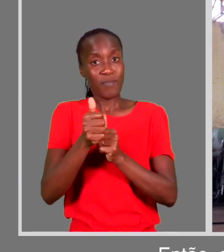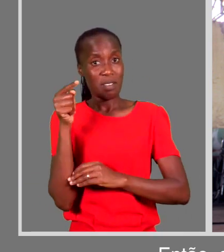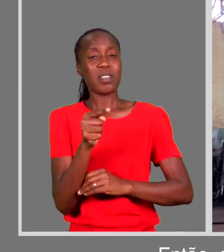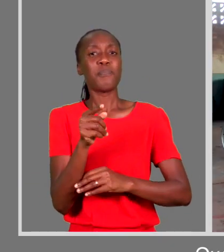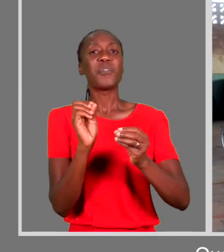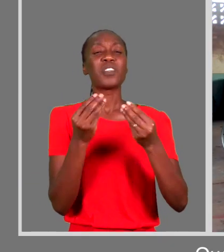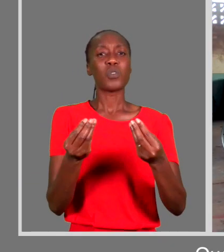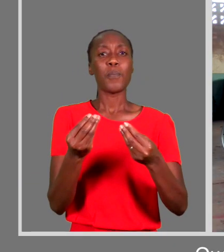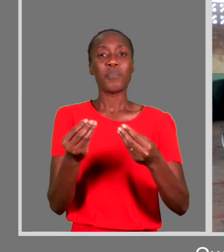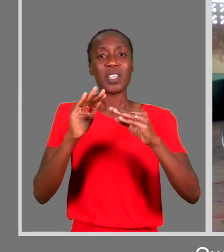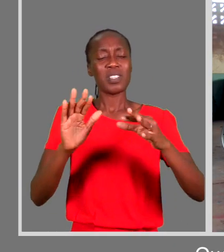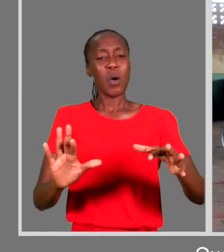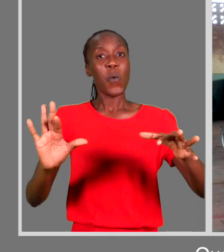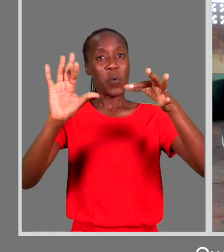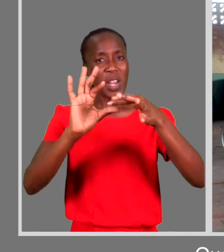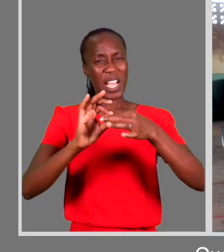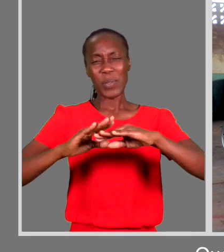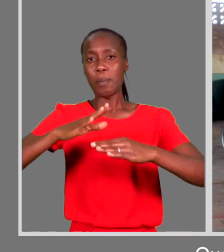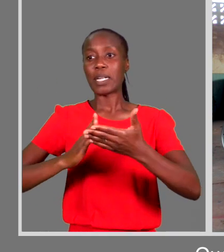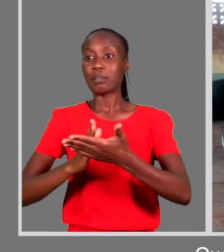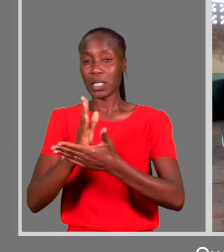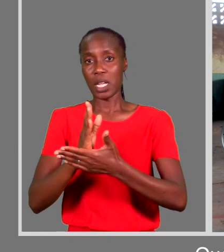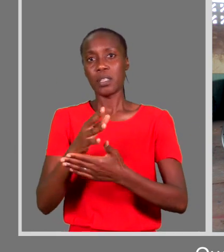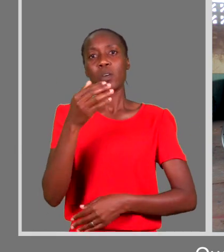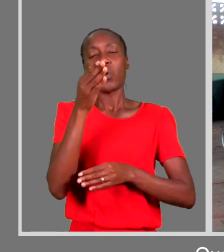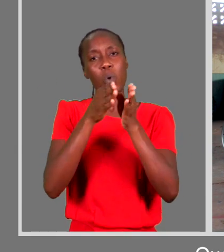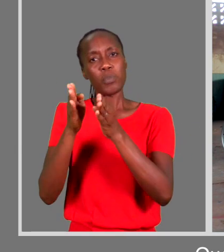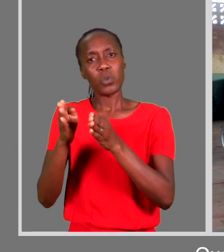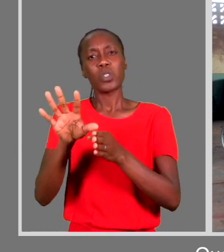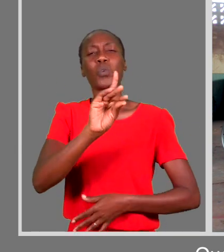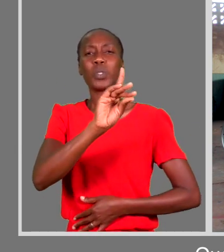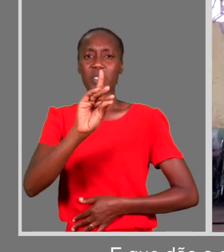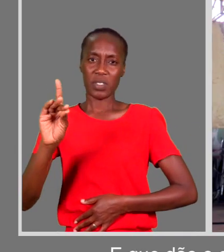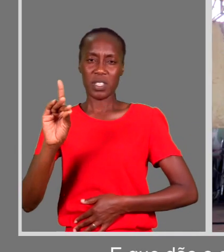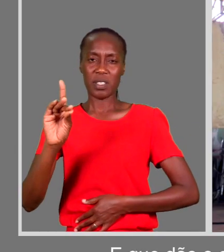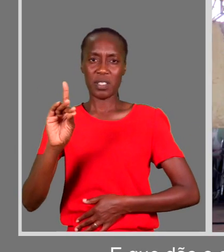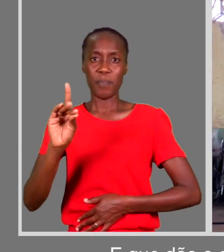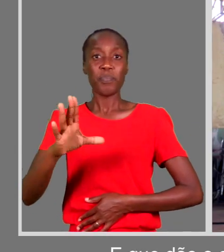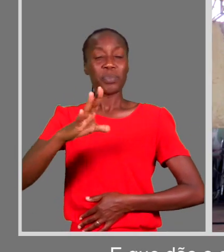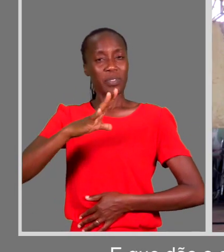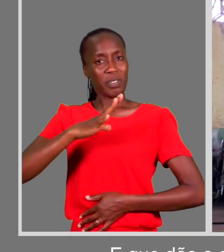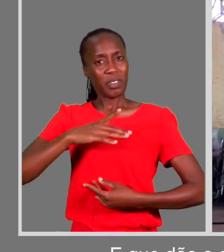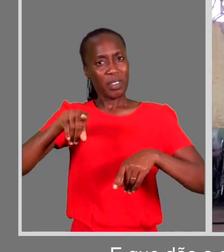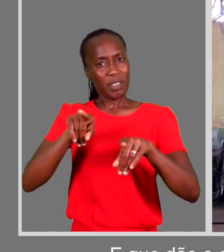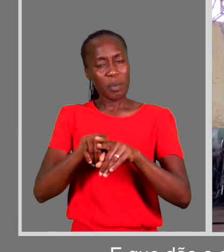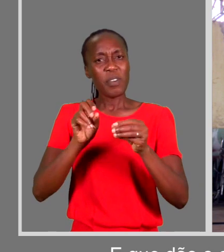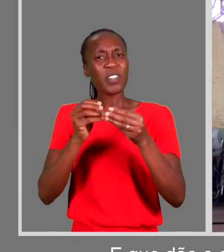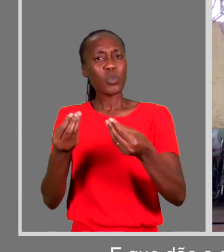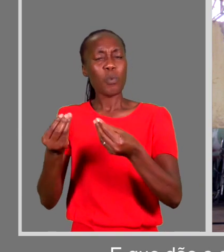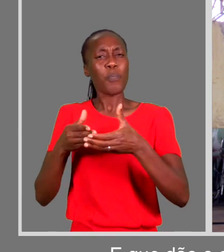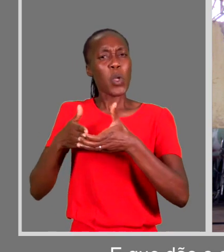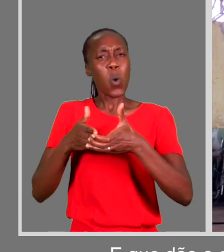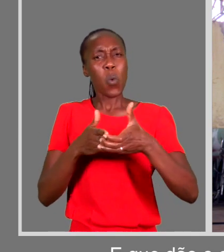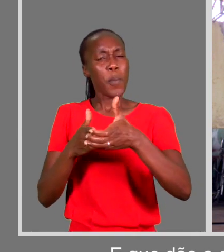frente, que lidam diretamente com estas necessidades especiais e que têm dado também